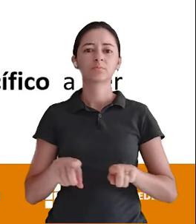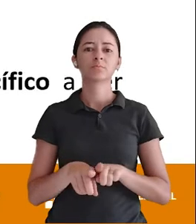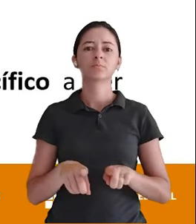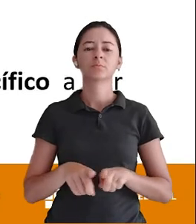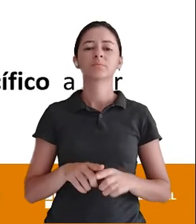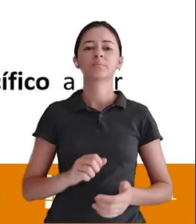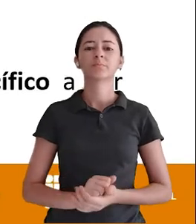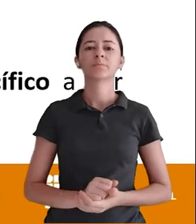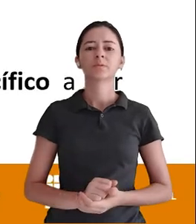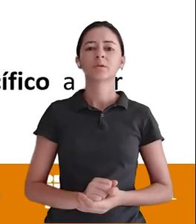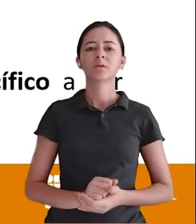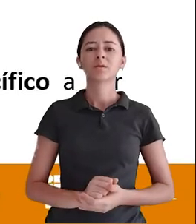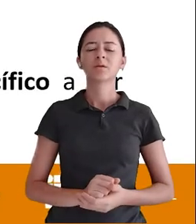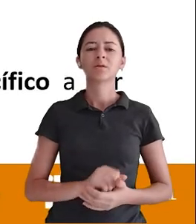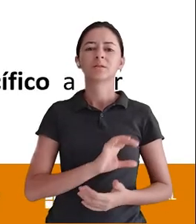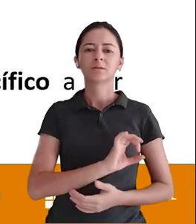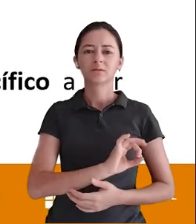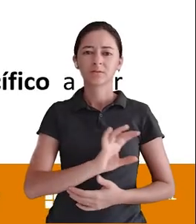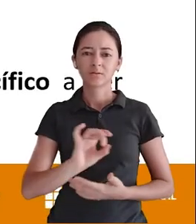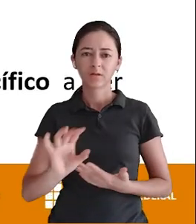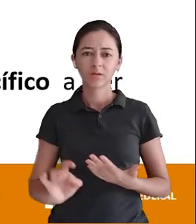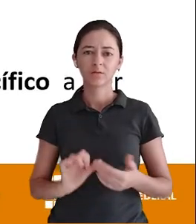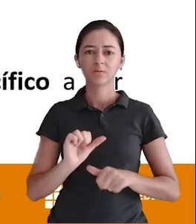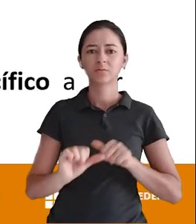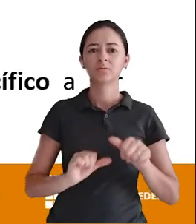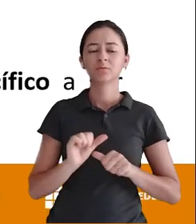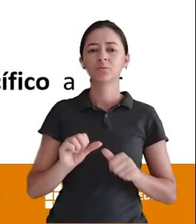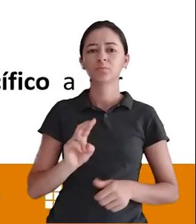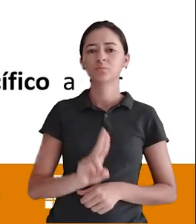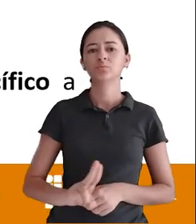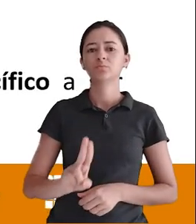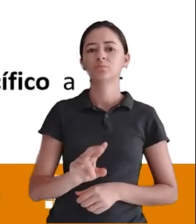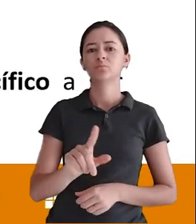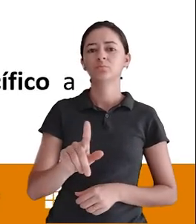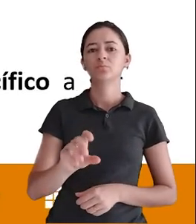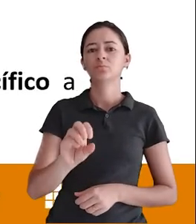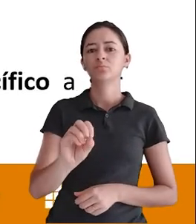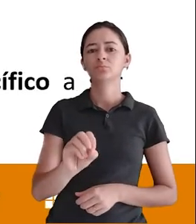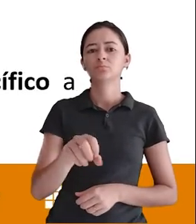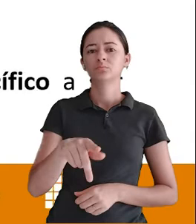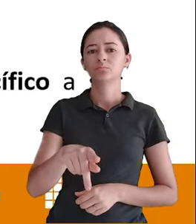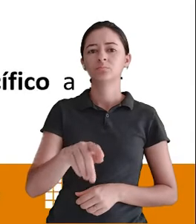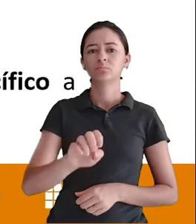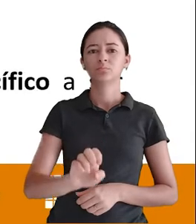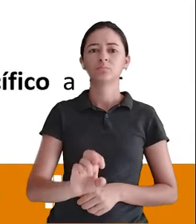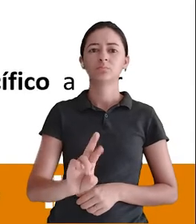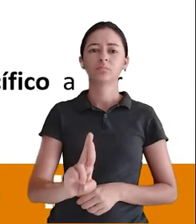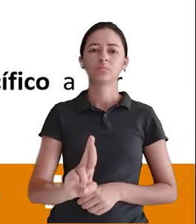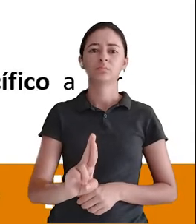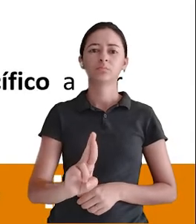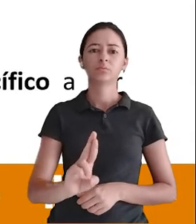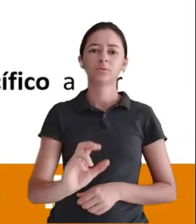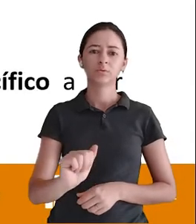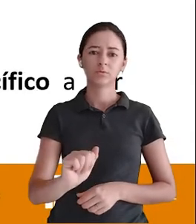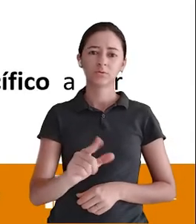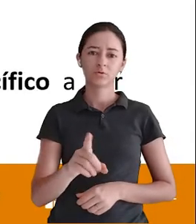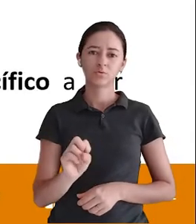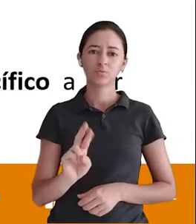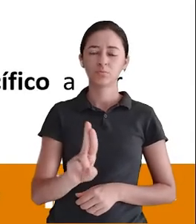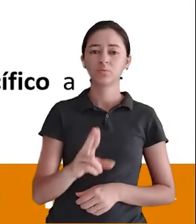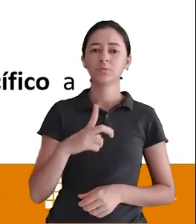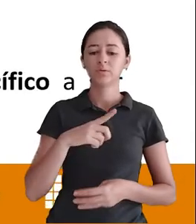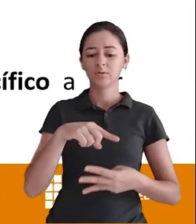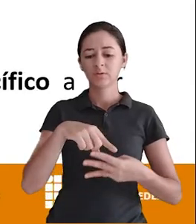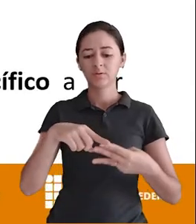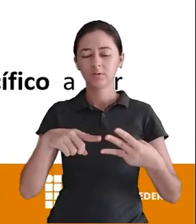tipo De alteração A gente vai usar Um operador específico No ALTER TABLE Então o comando ALTER TABLE Vai ter três tipos